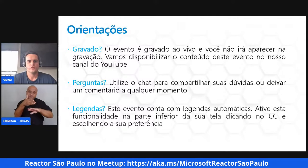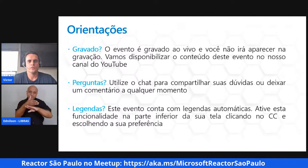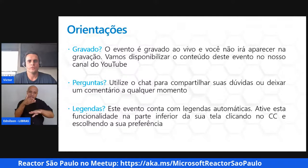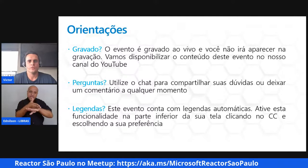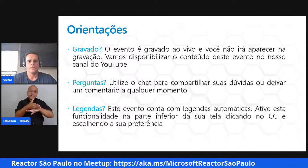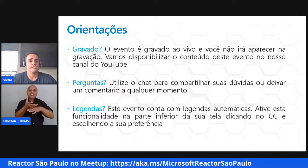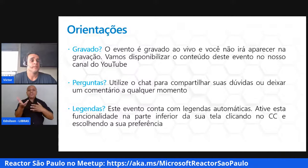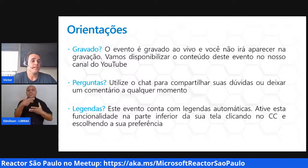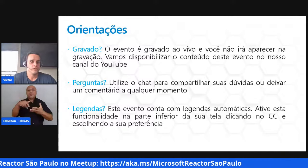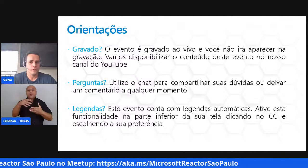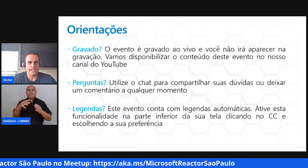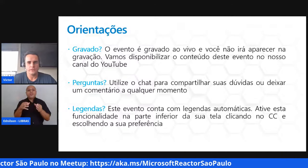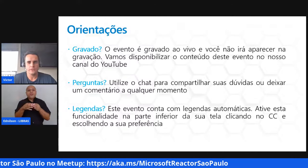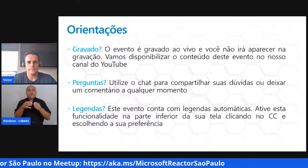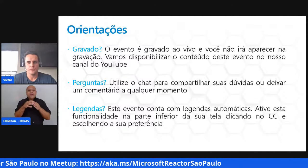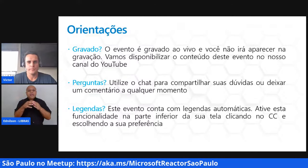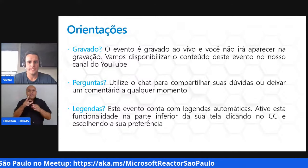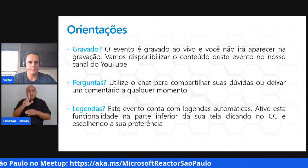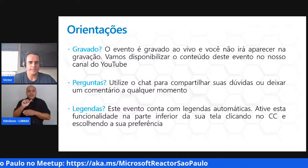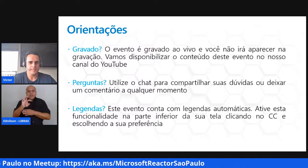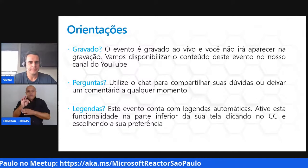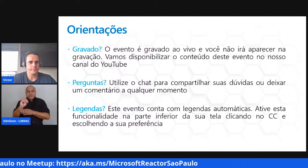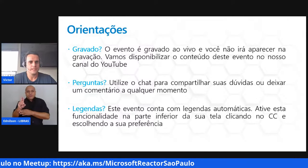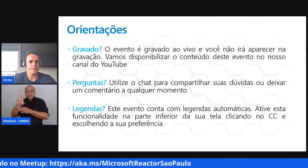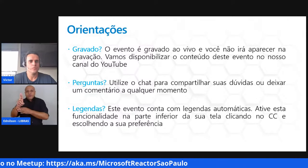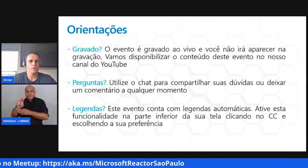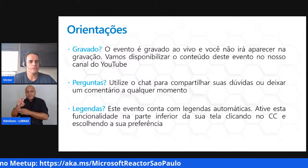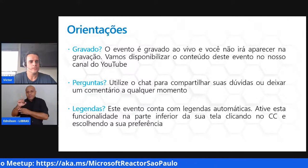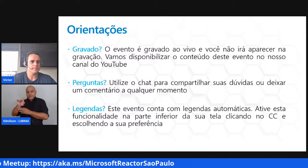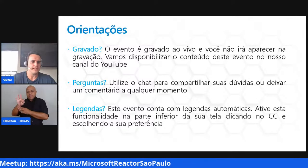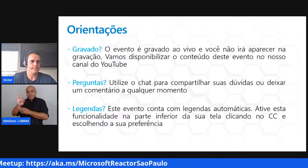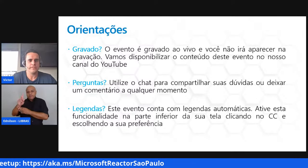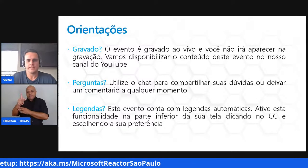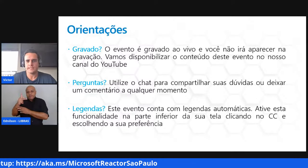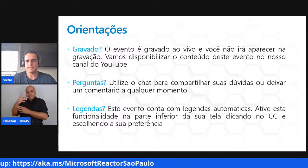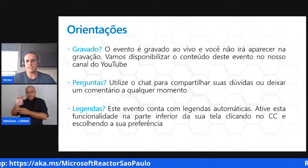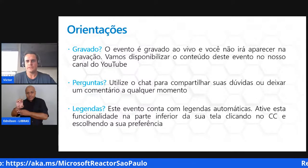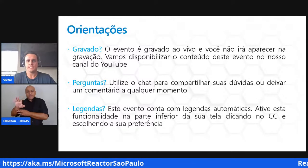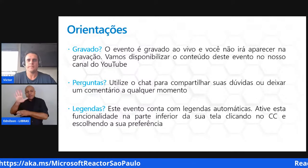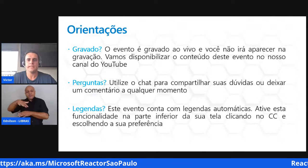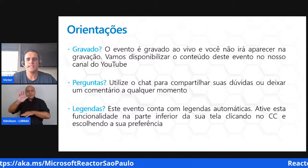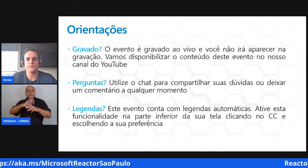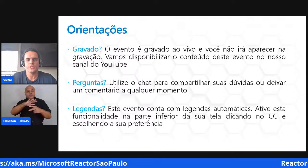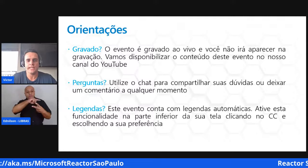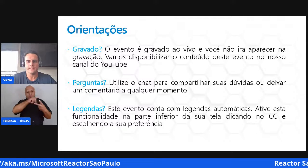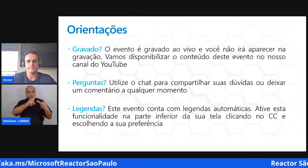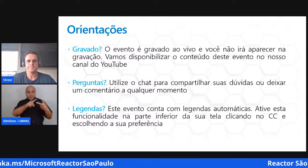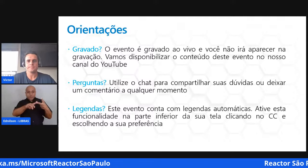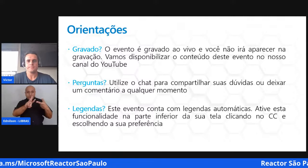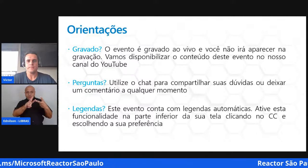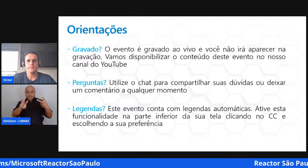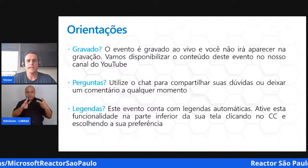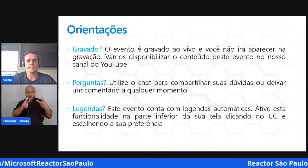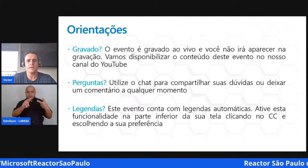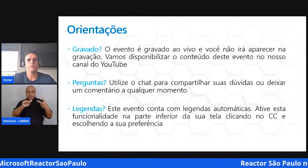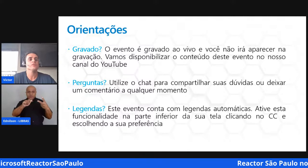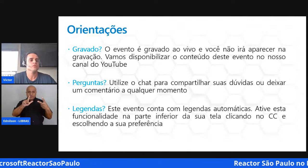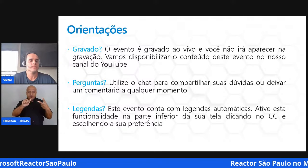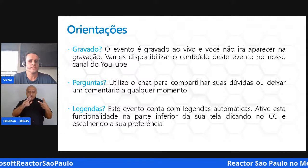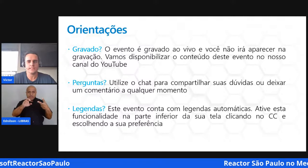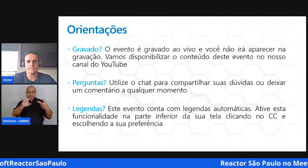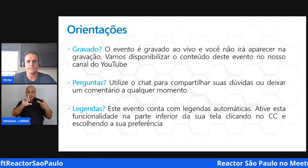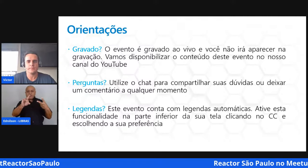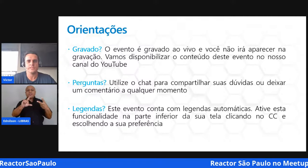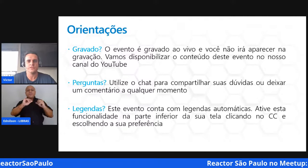a nossa página do Reactor no Meetup. E o outro, para quem estiver interessado em receber a newsletter mensal com